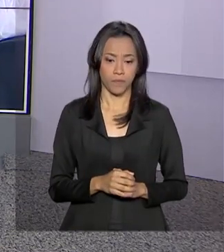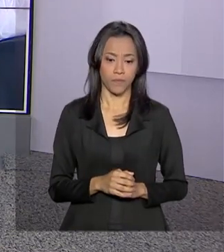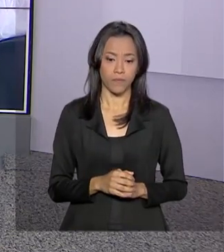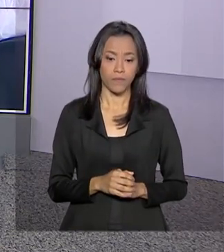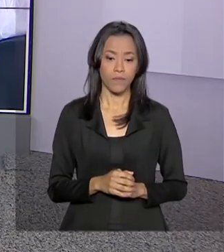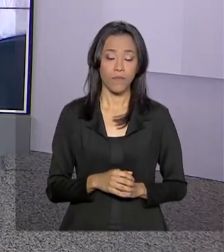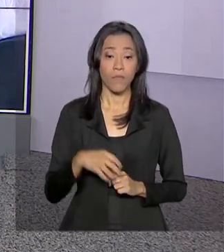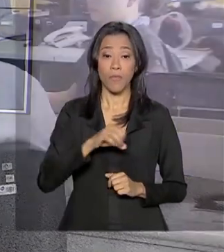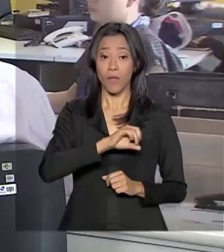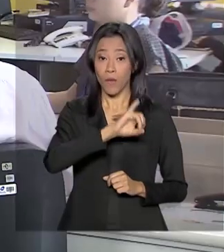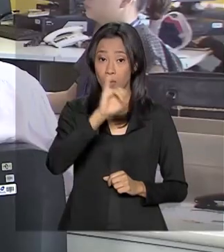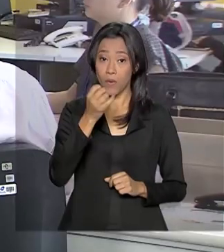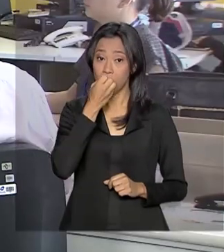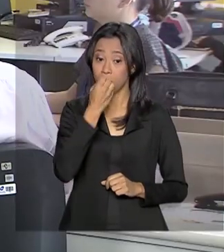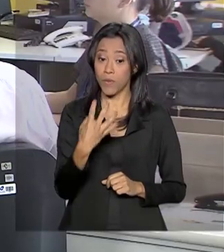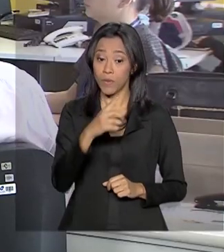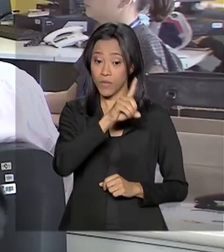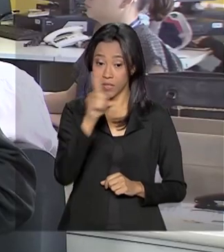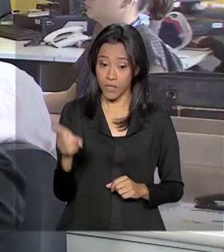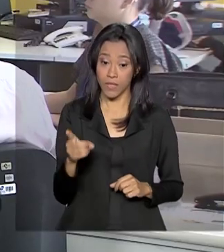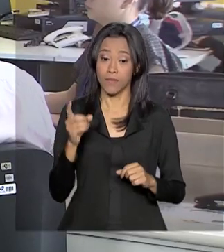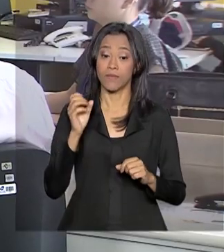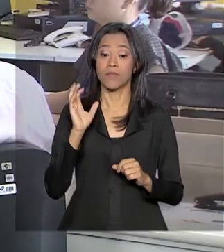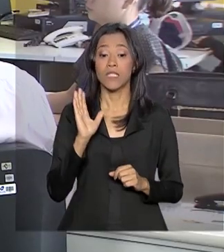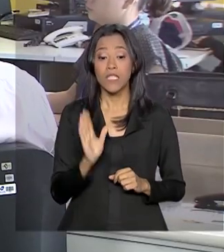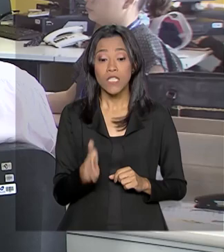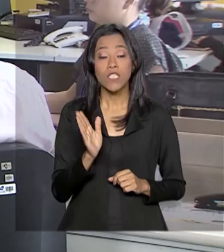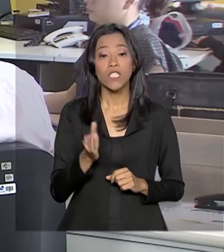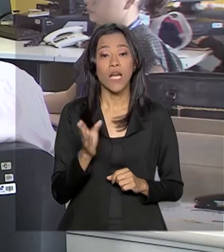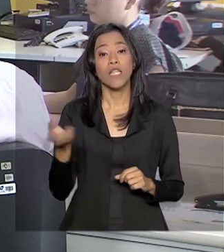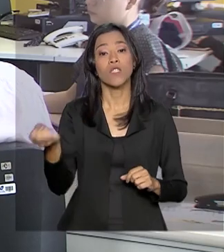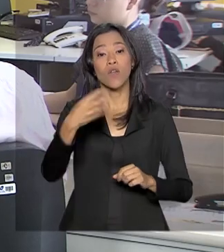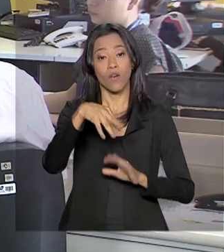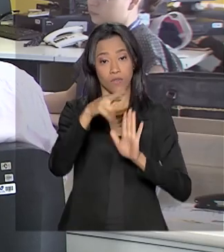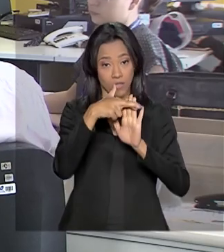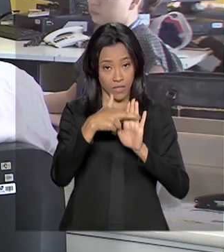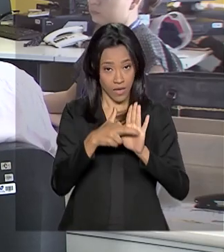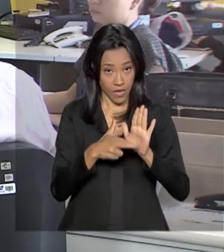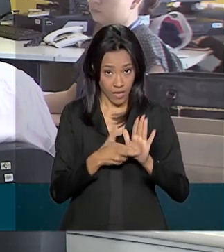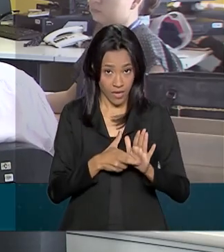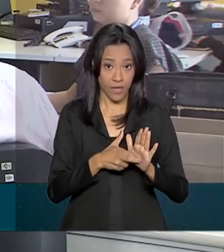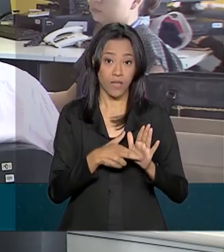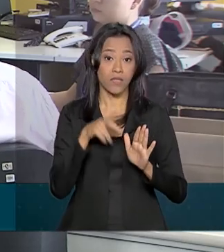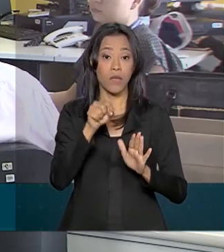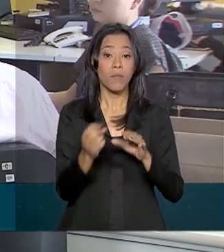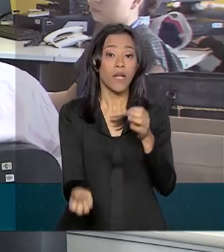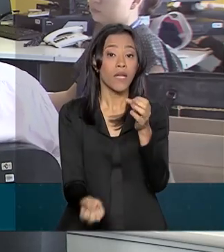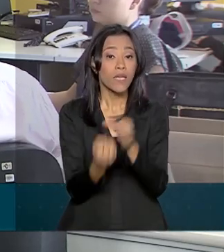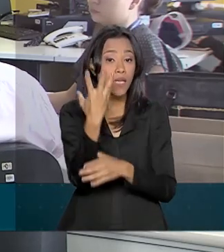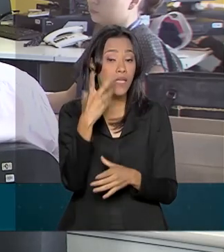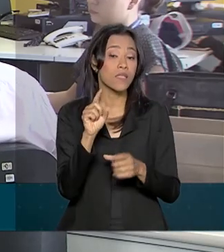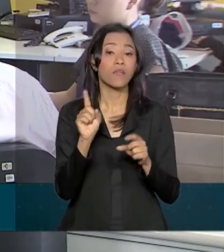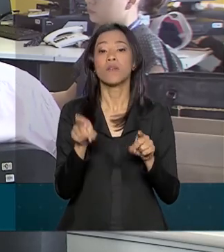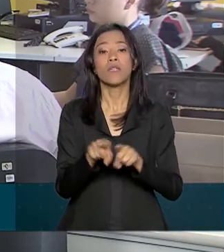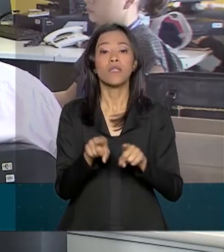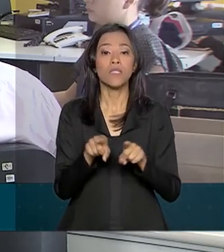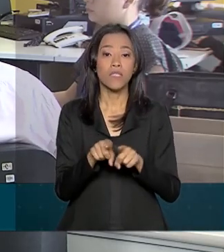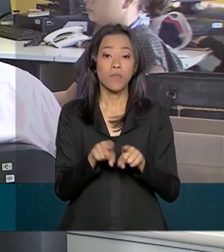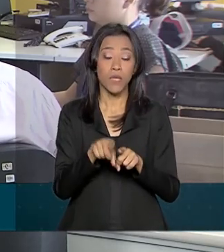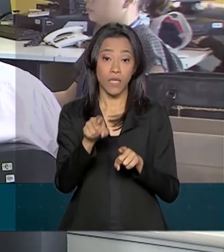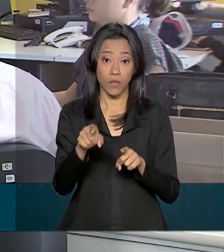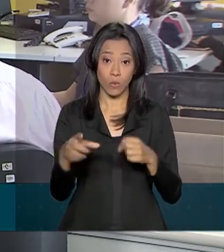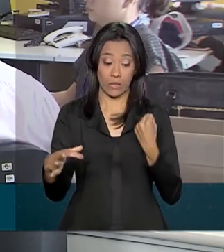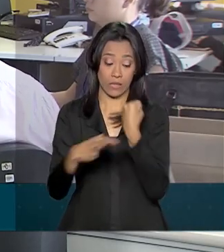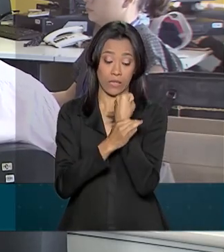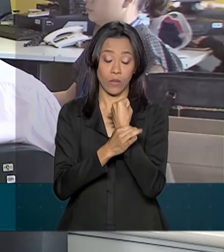Oi, Carla. Bom dia. É isso mesmo. Foram estabelecidas novas regras para a criação e a comercialização de seguro-fiança